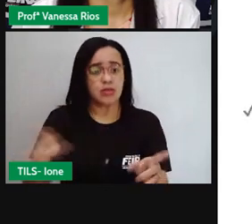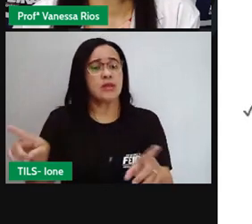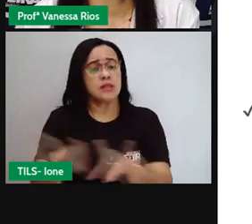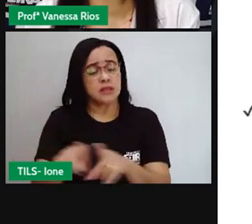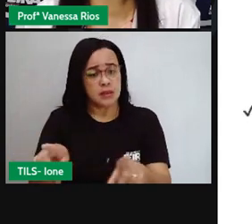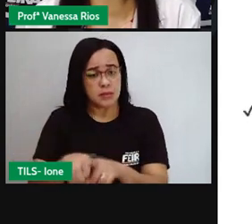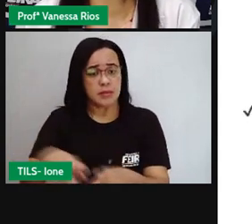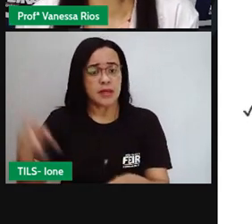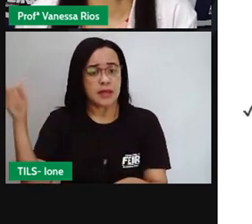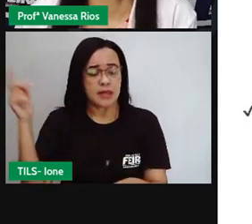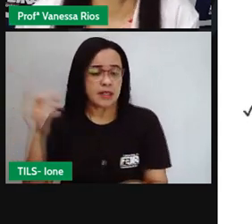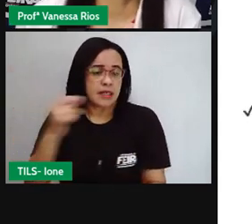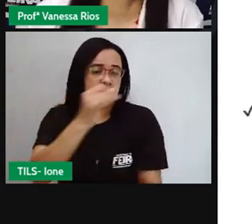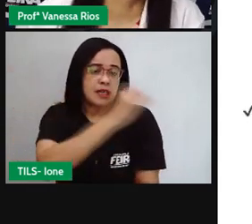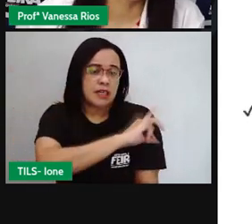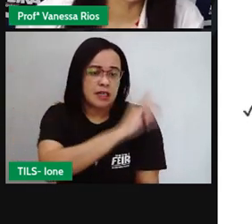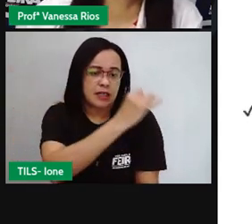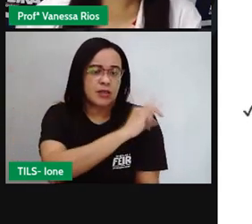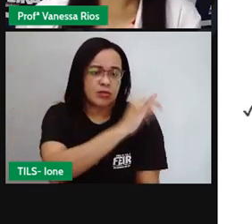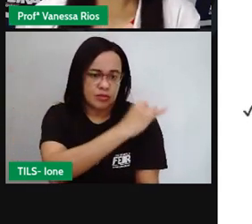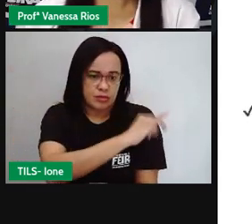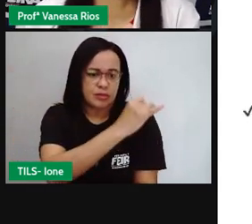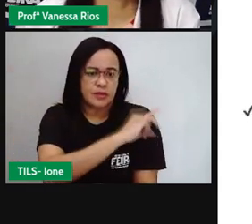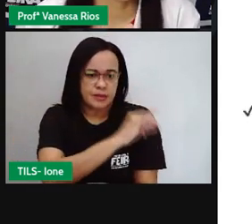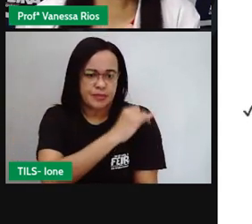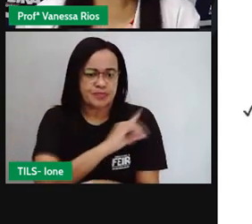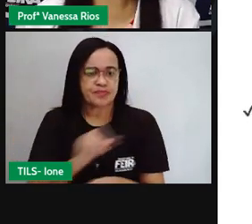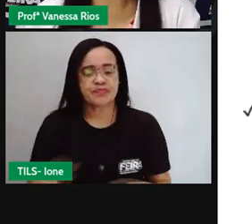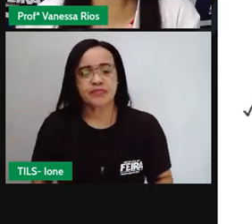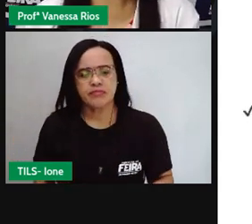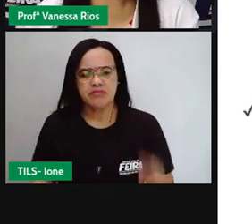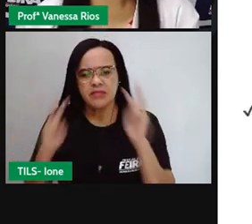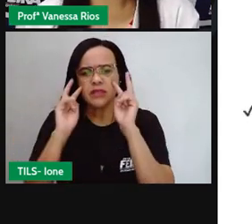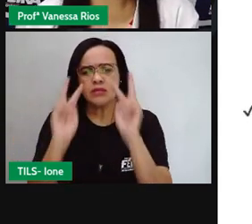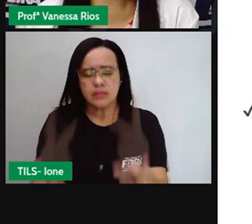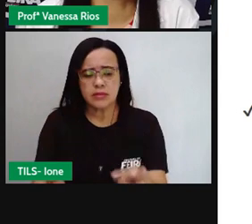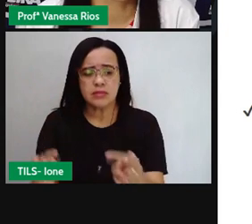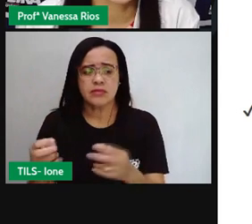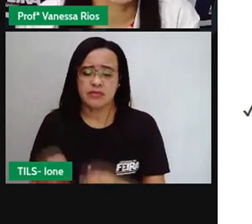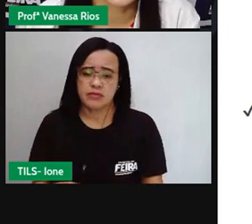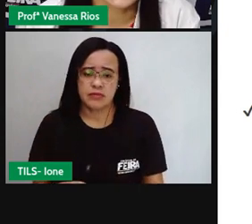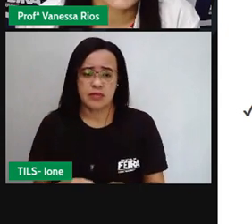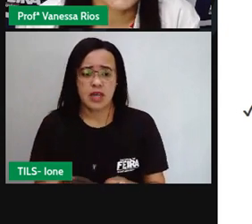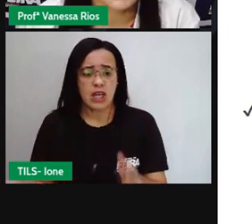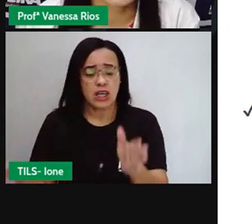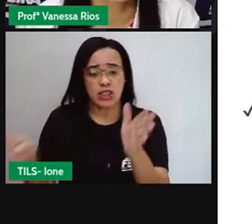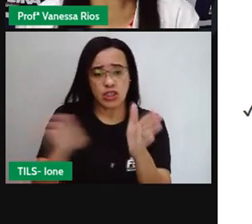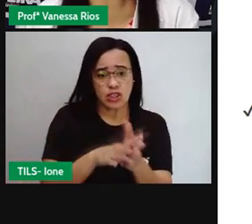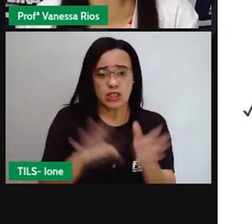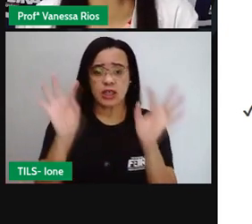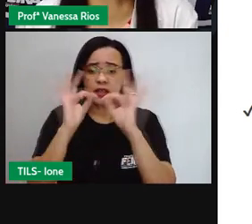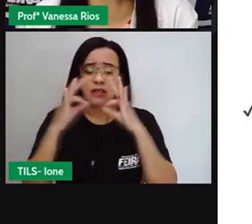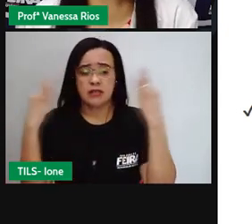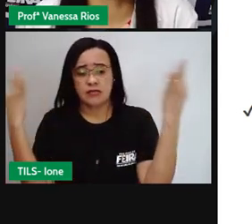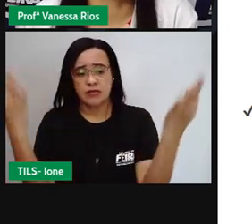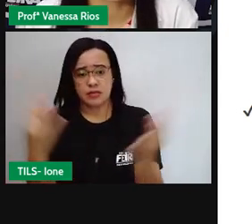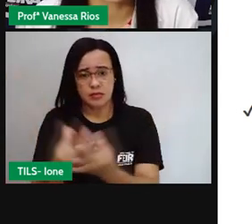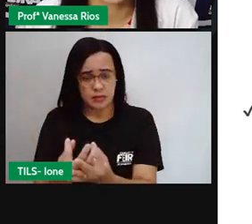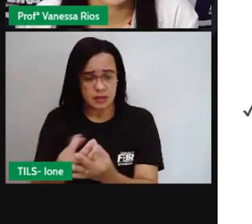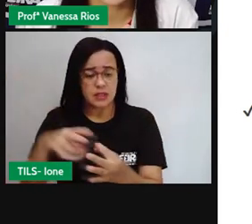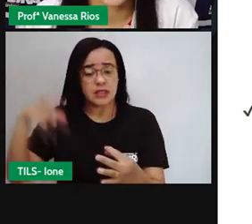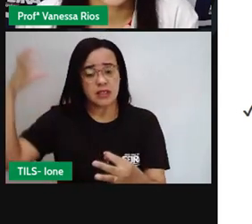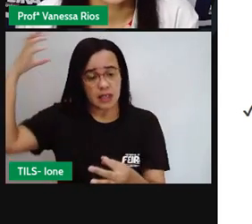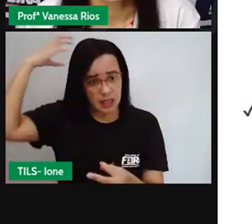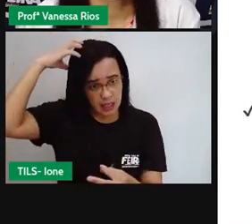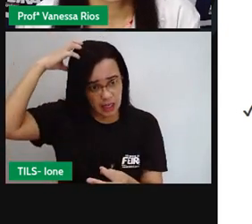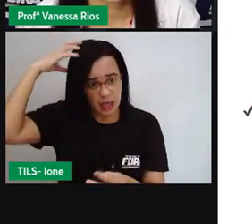E aí quando a gente observa a vinda da família real, que ocorreu aí em 29 de novembro de 1807,